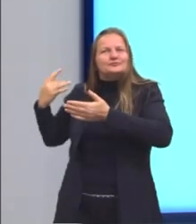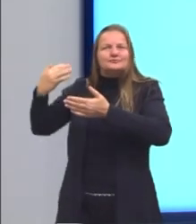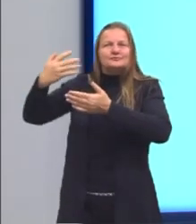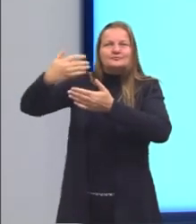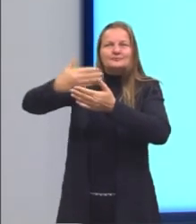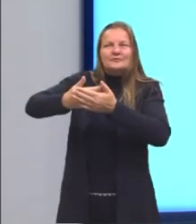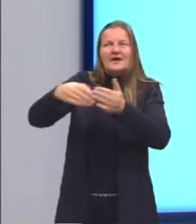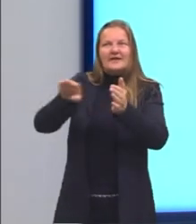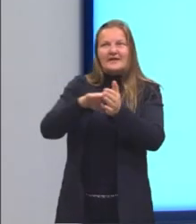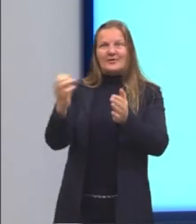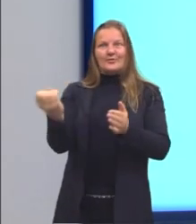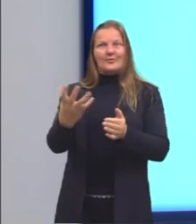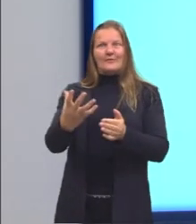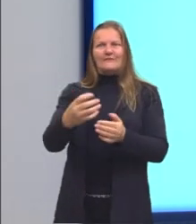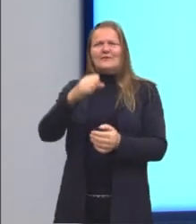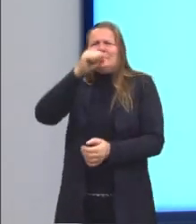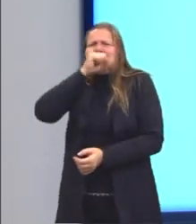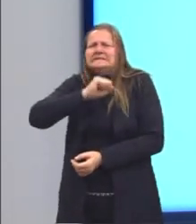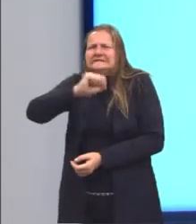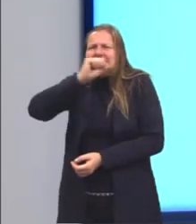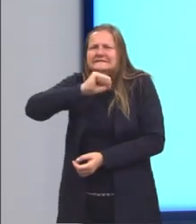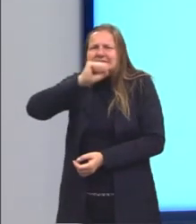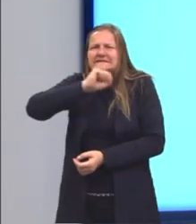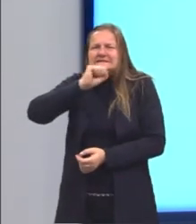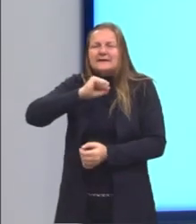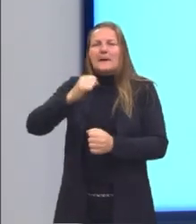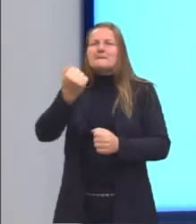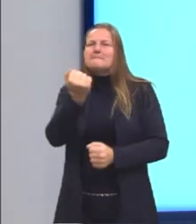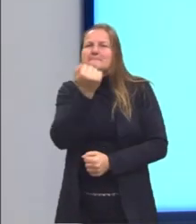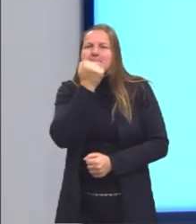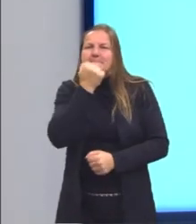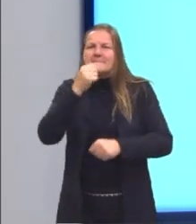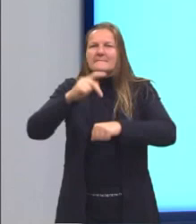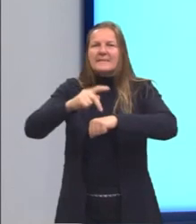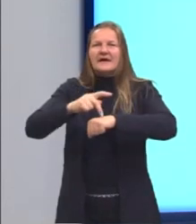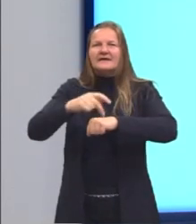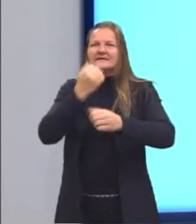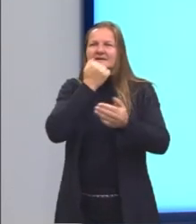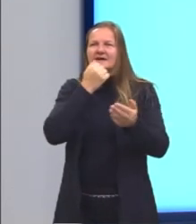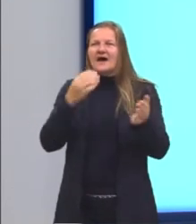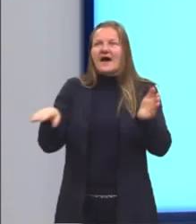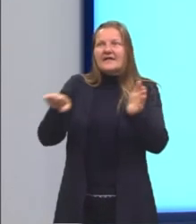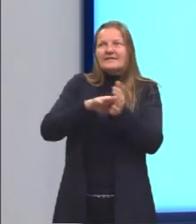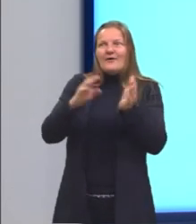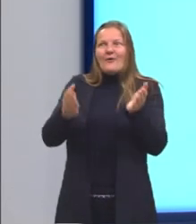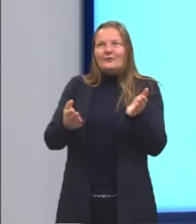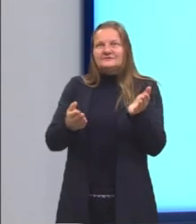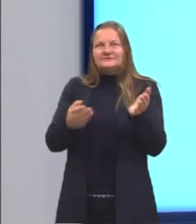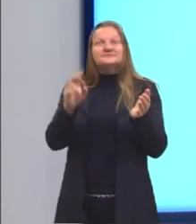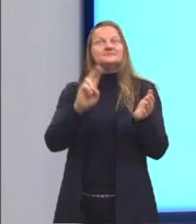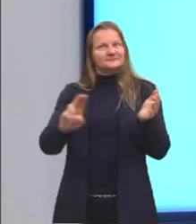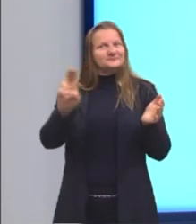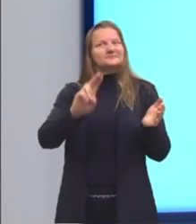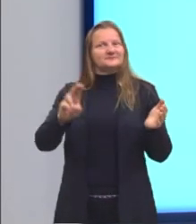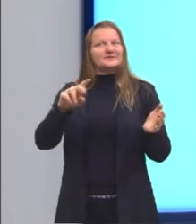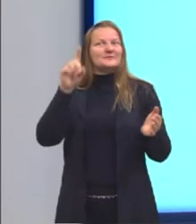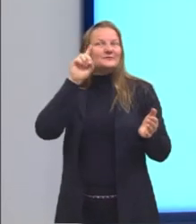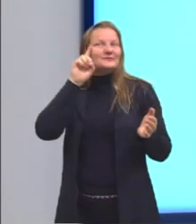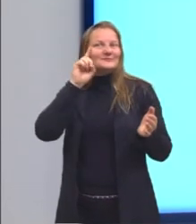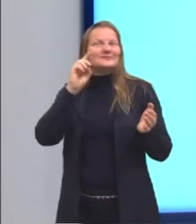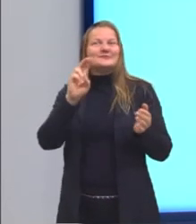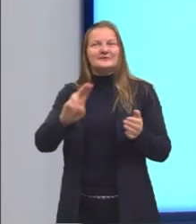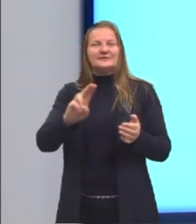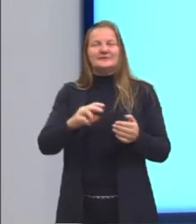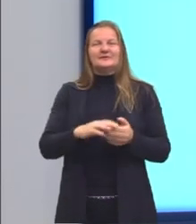Desde um formato ali mais antigo, também pedra, até o formato que nós ainda utilizamos no dia de hoje,